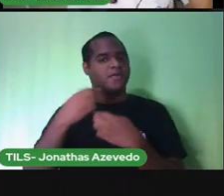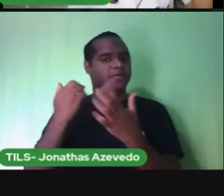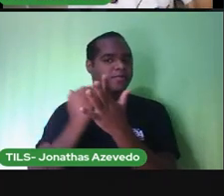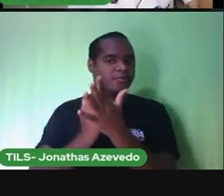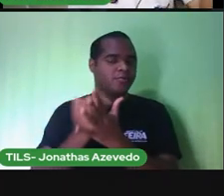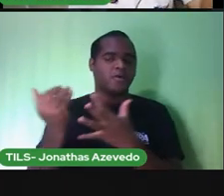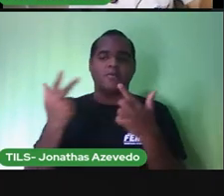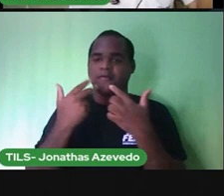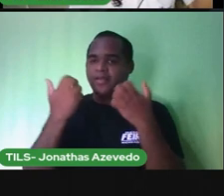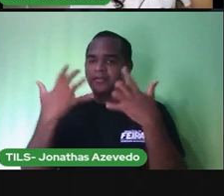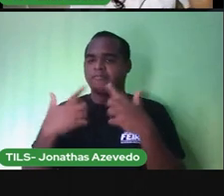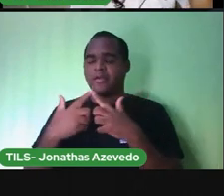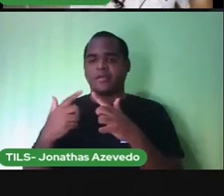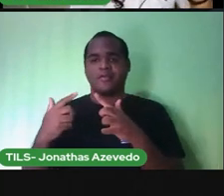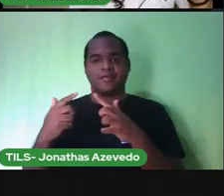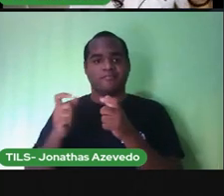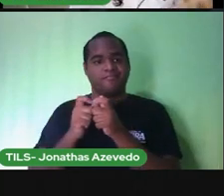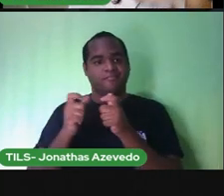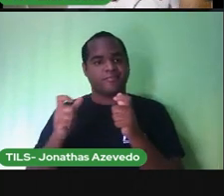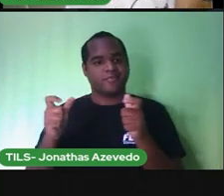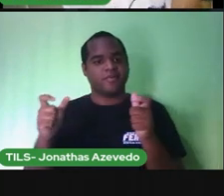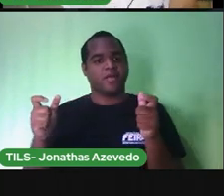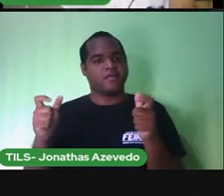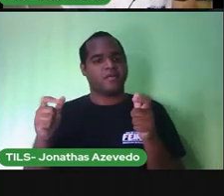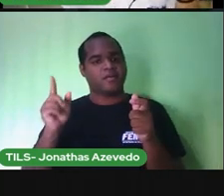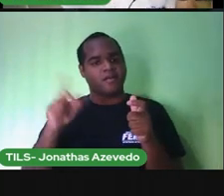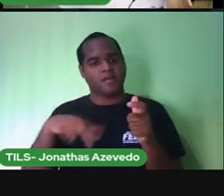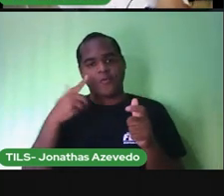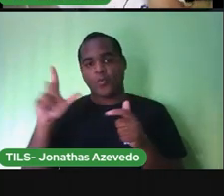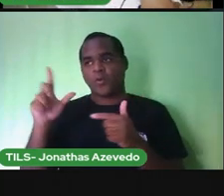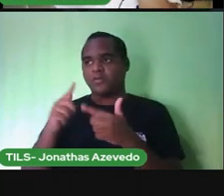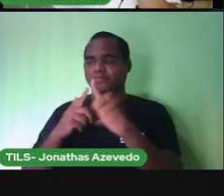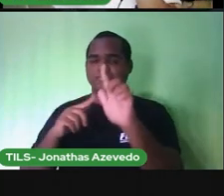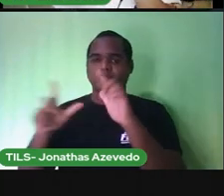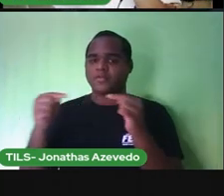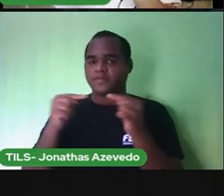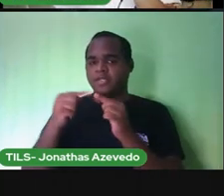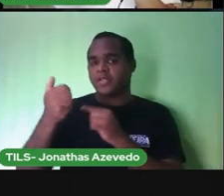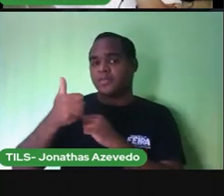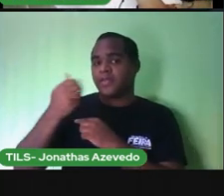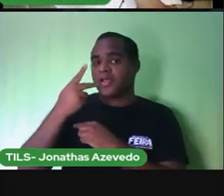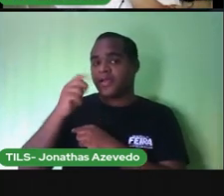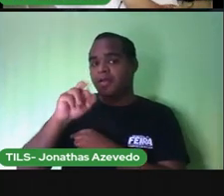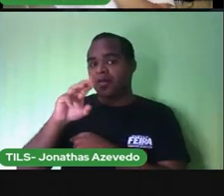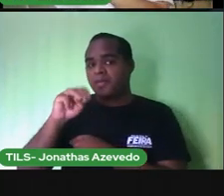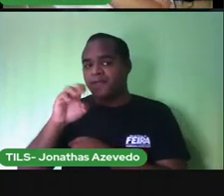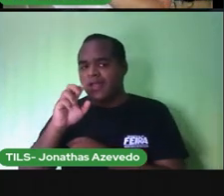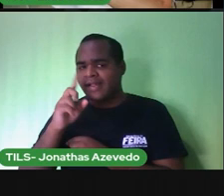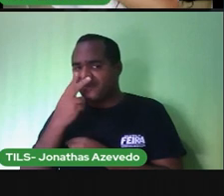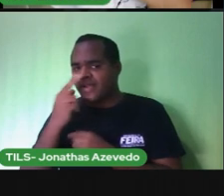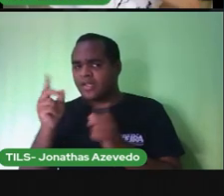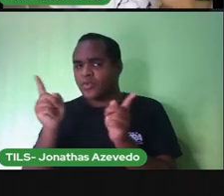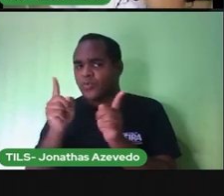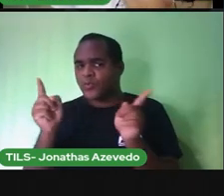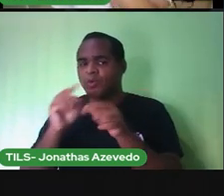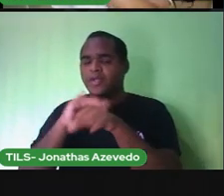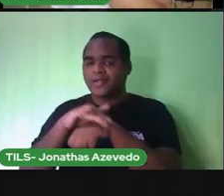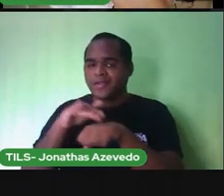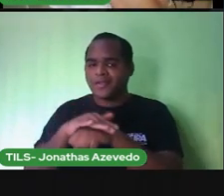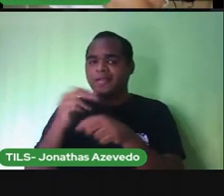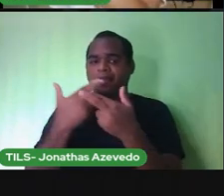maiores do que as noites. Na primavera, as noites são curtinhas, para dar